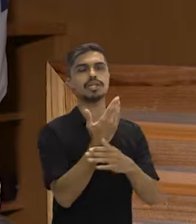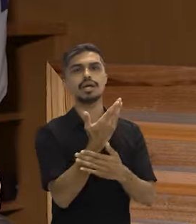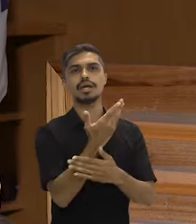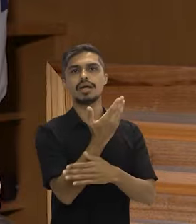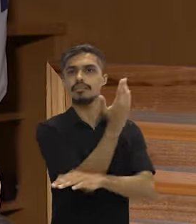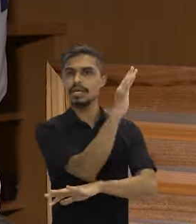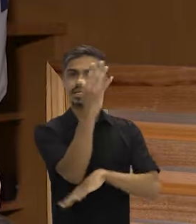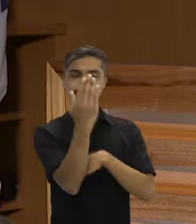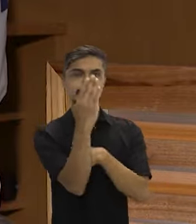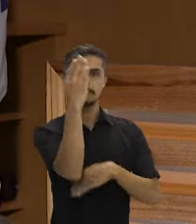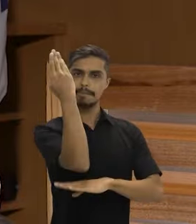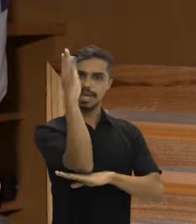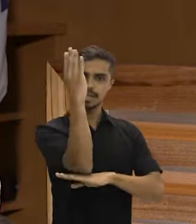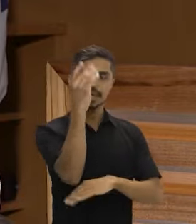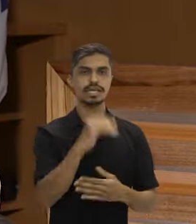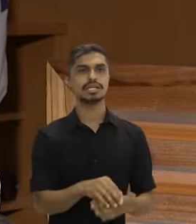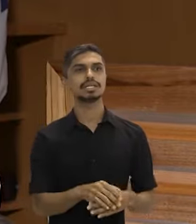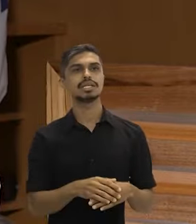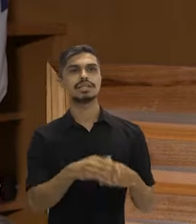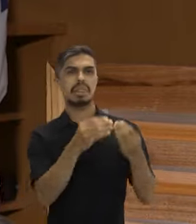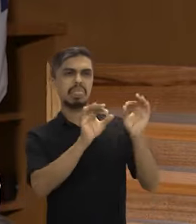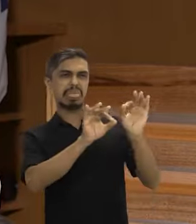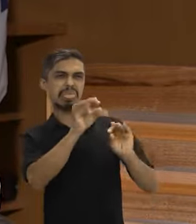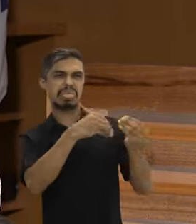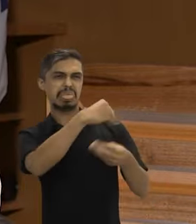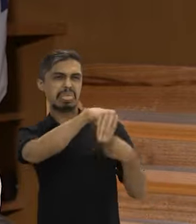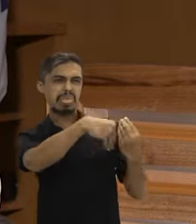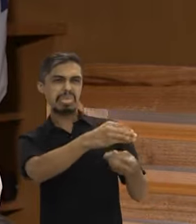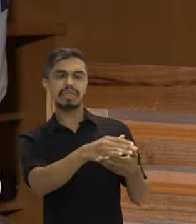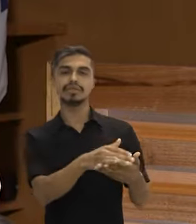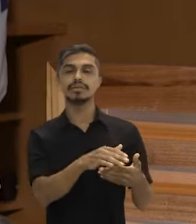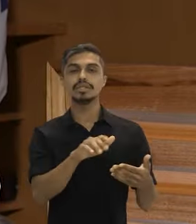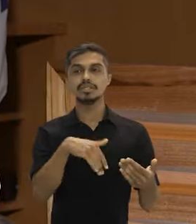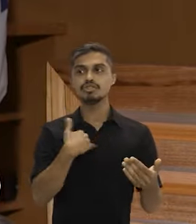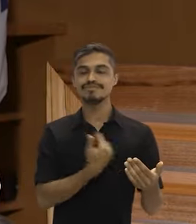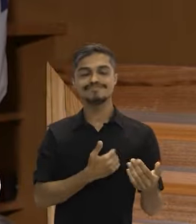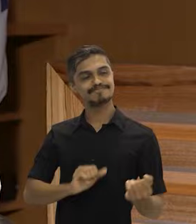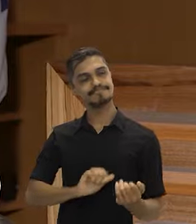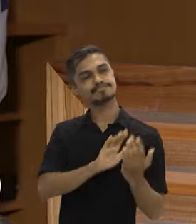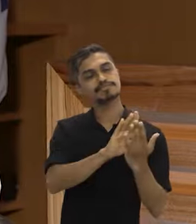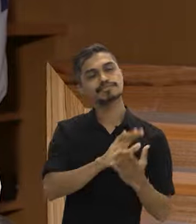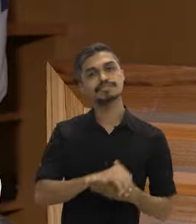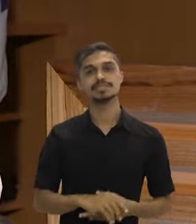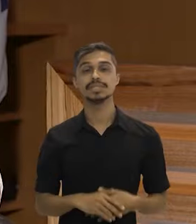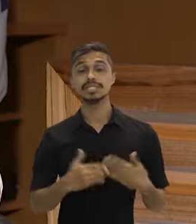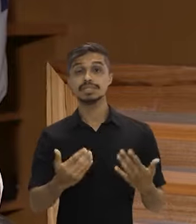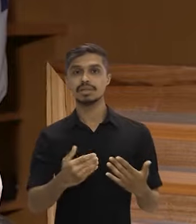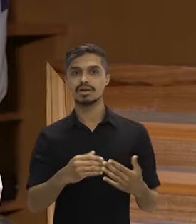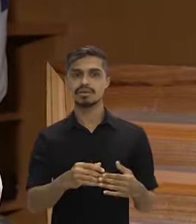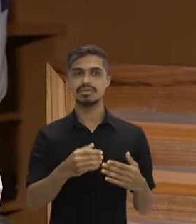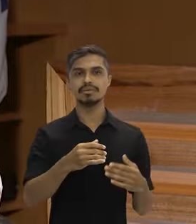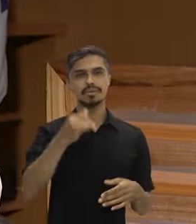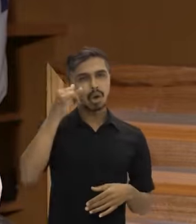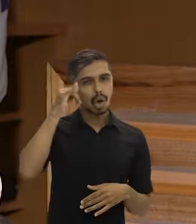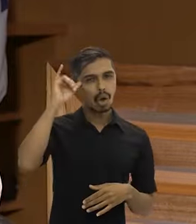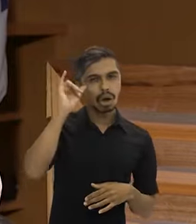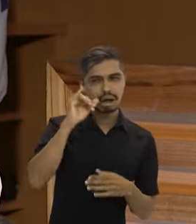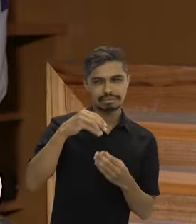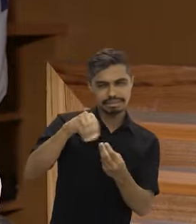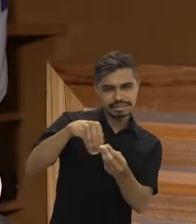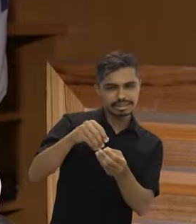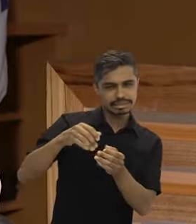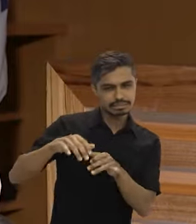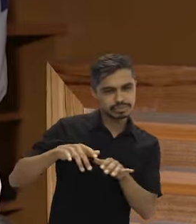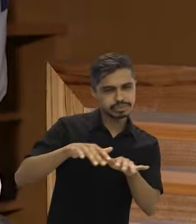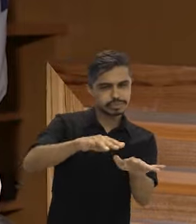madeira, De desorganização da floresta, como atuação de desmatamento para que avance o gado,